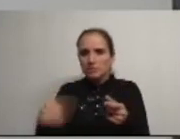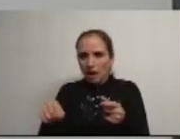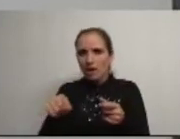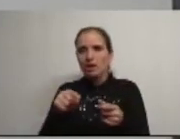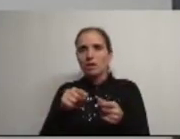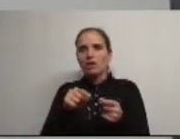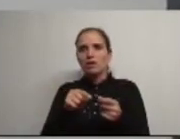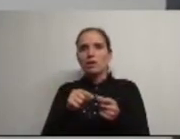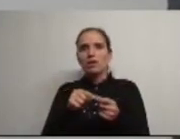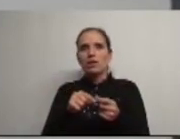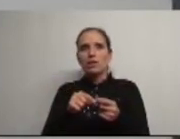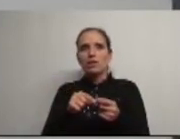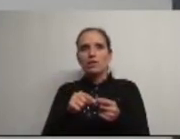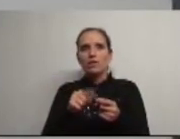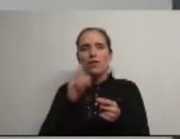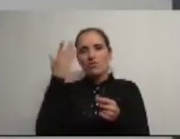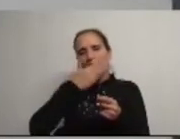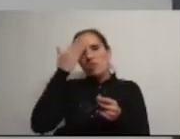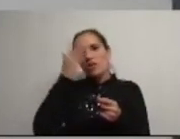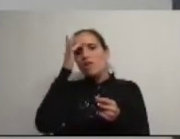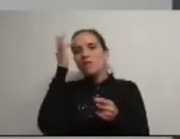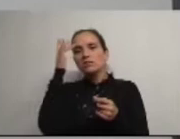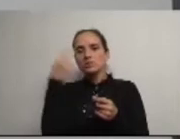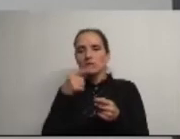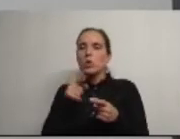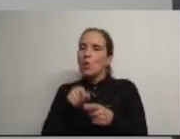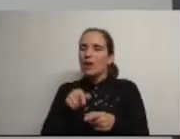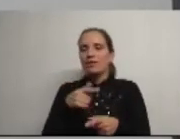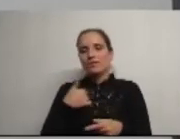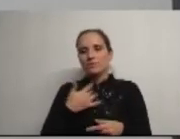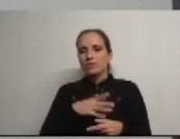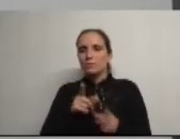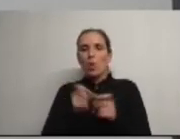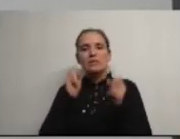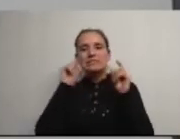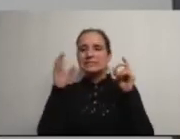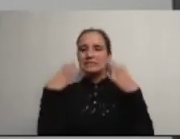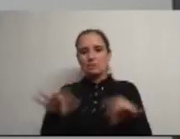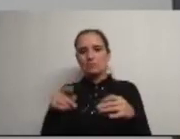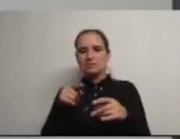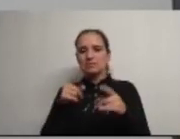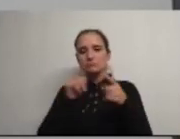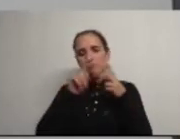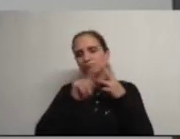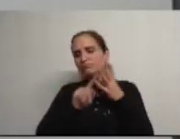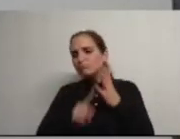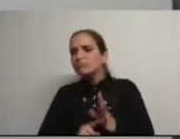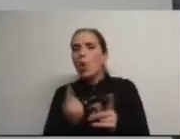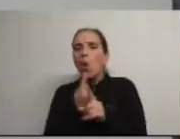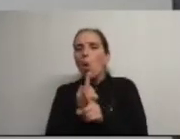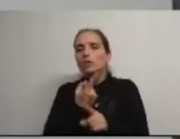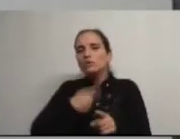cotidiano. é isto em breves linhas algumas das diretrizes que nós queremos